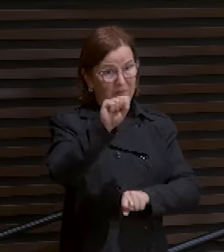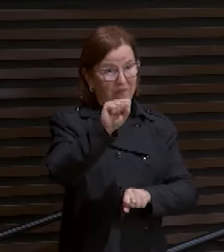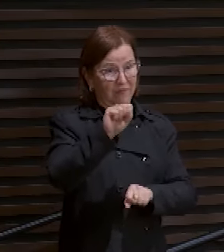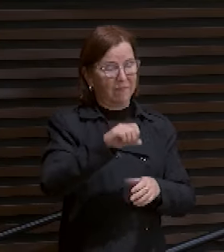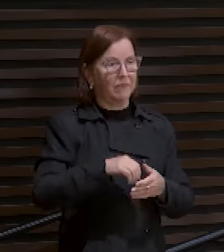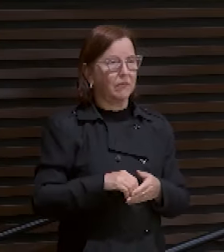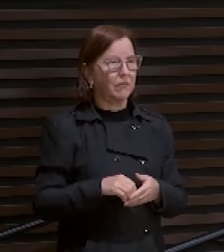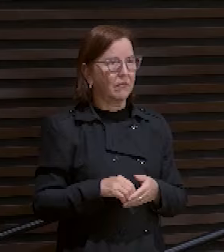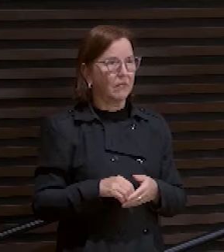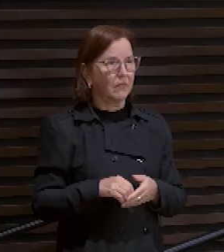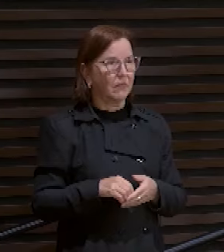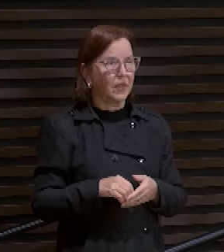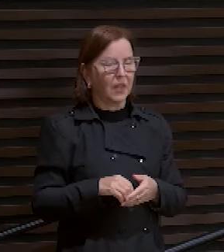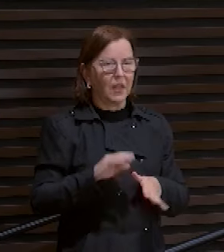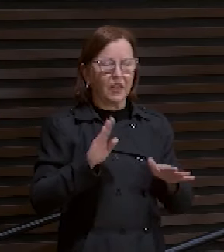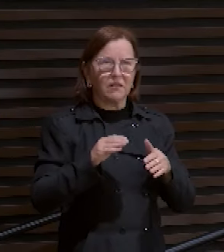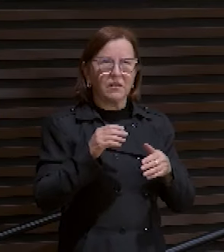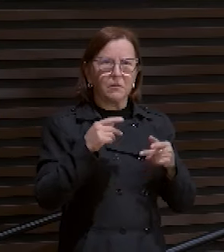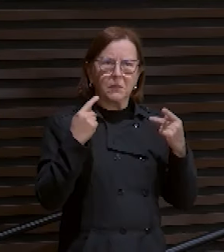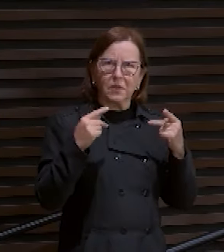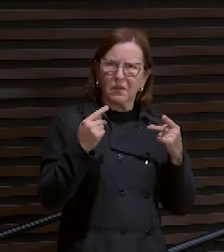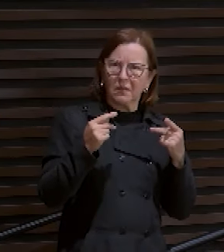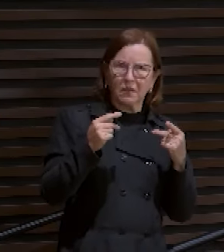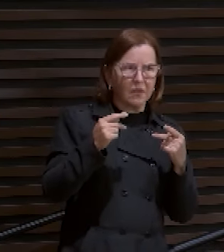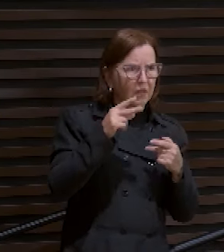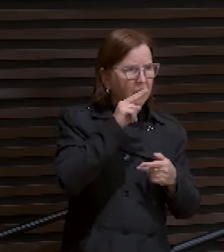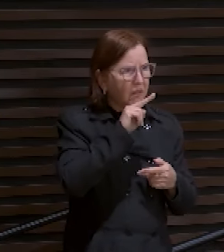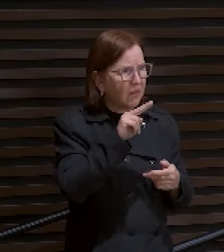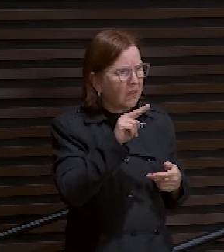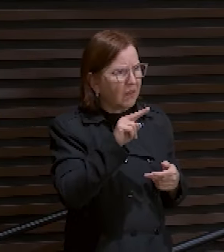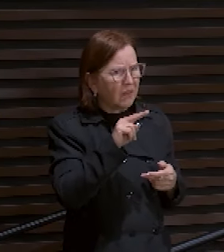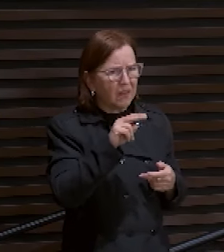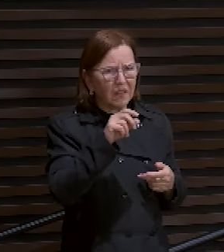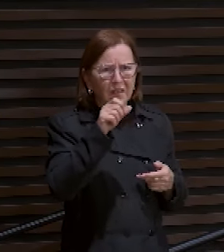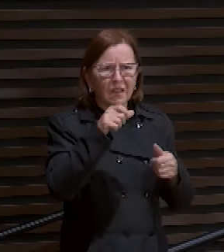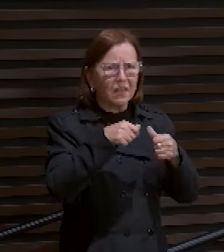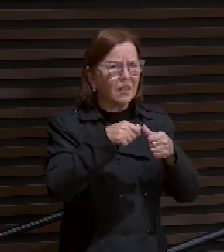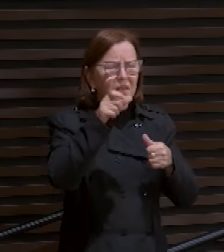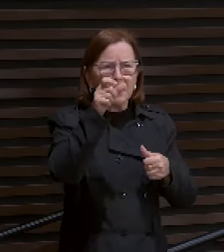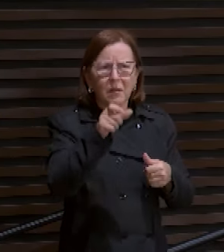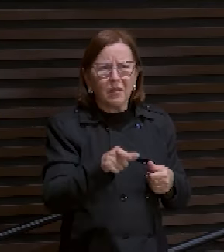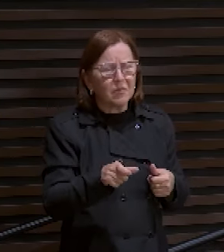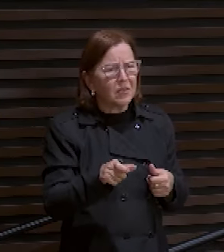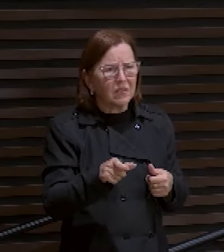Tem hora que eu estou pregando, eu olho assim e falo, onde será que essa pessoa está? Está aqui ou está...